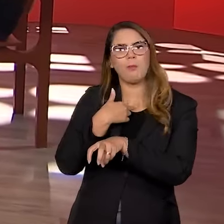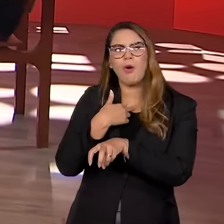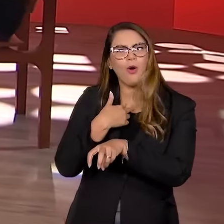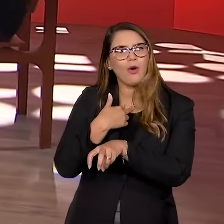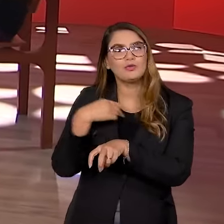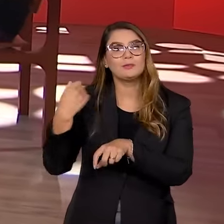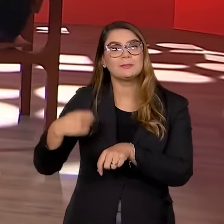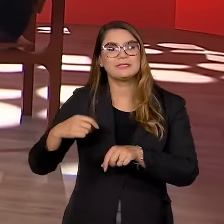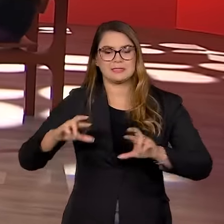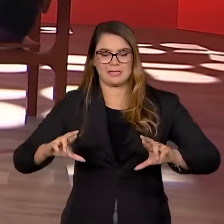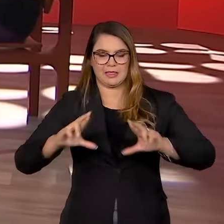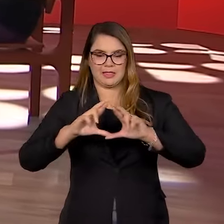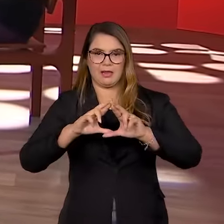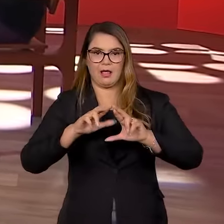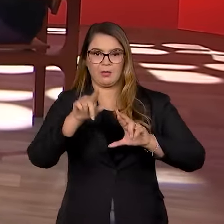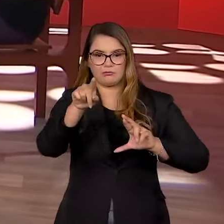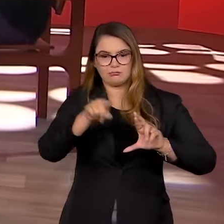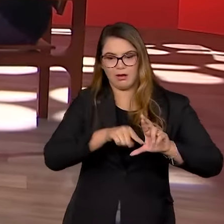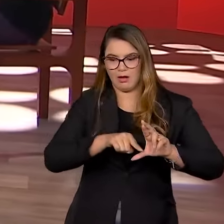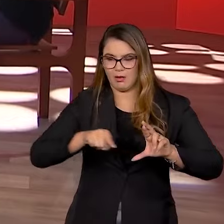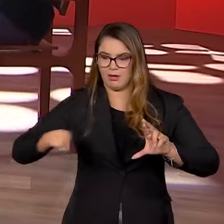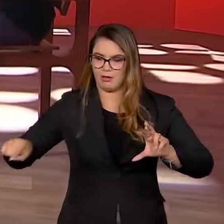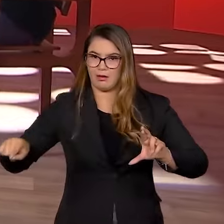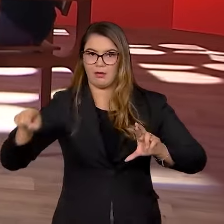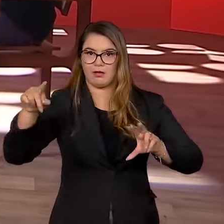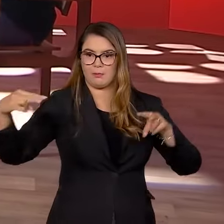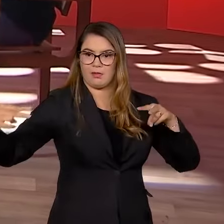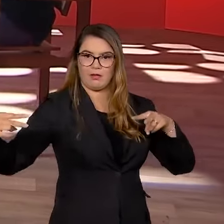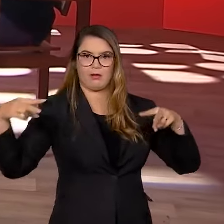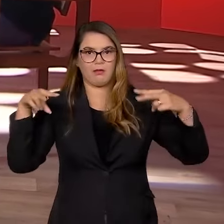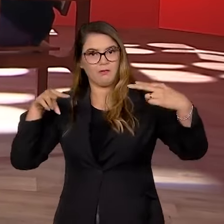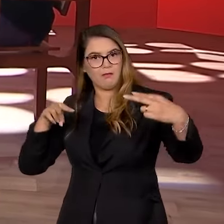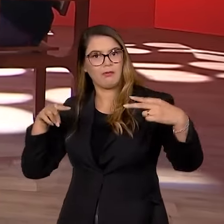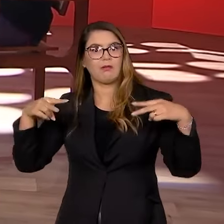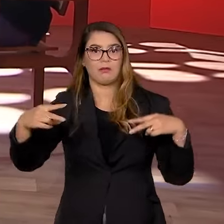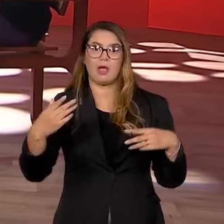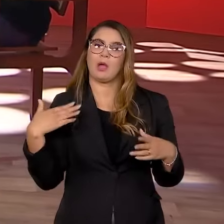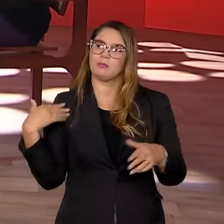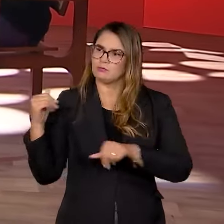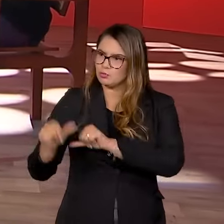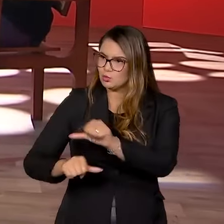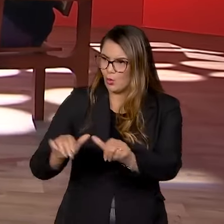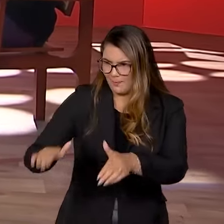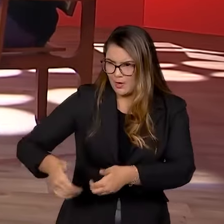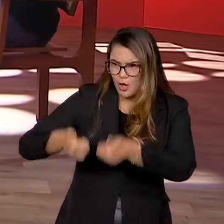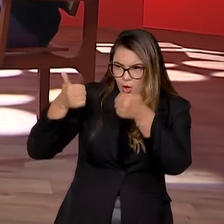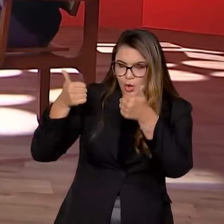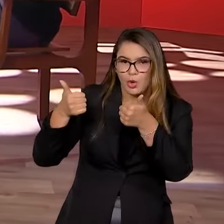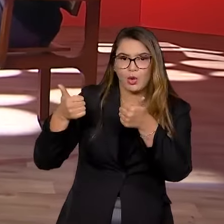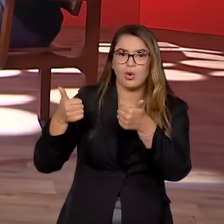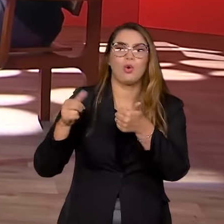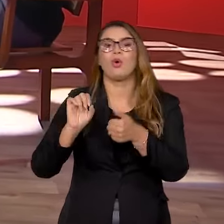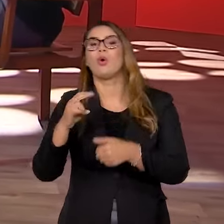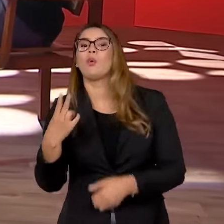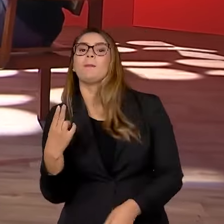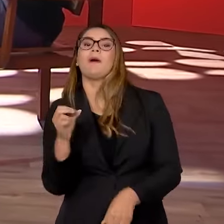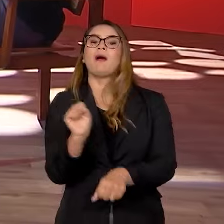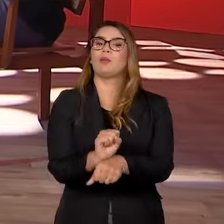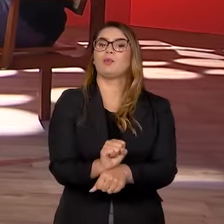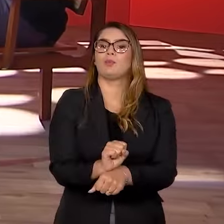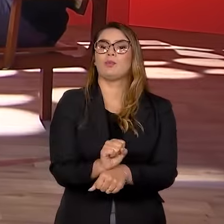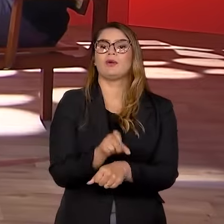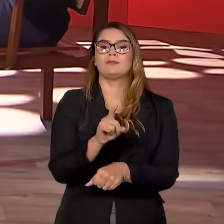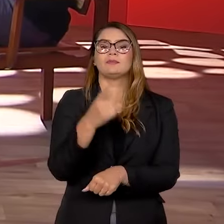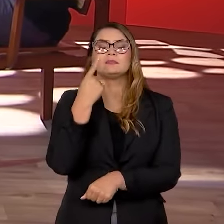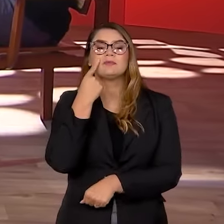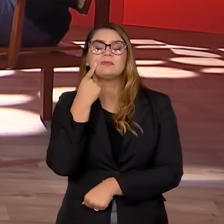espécie de triângulo nessa relação, né? Isso mudou, as coisas melhoraram, as coisas melhoraram e estagnaram. você vê